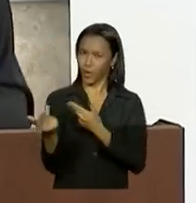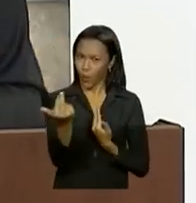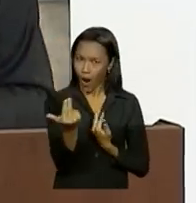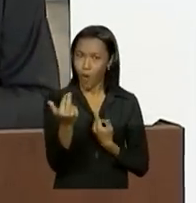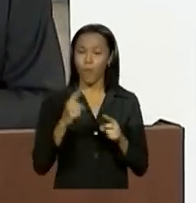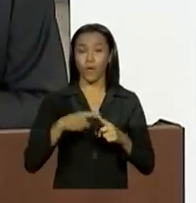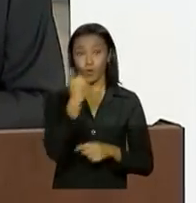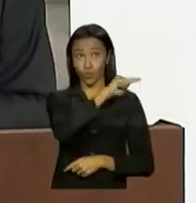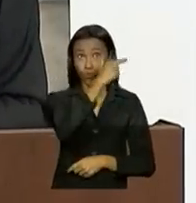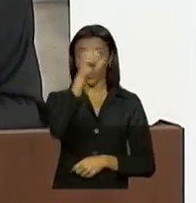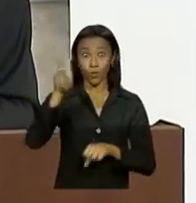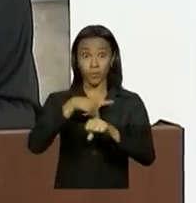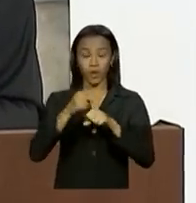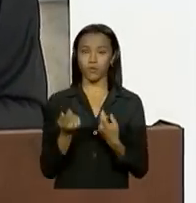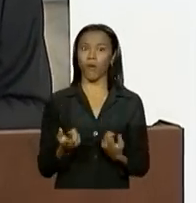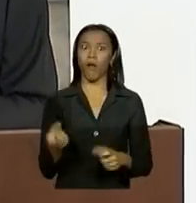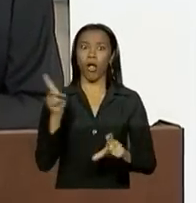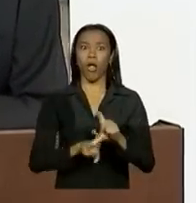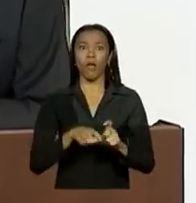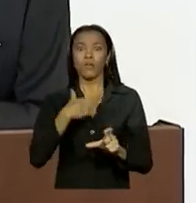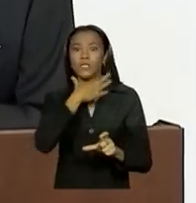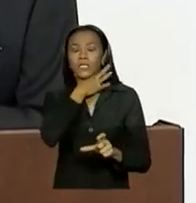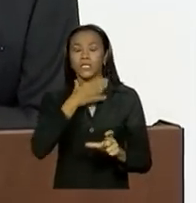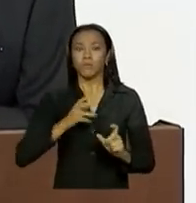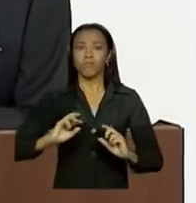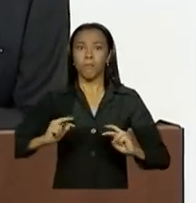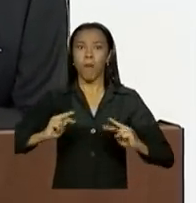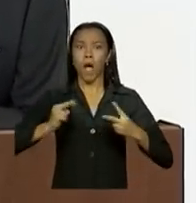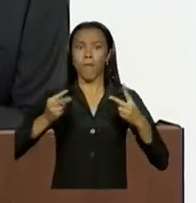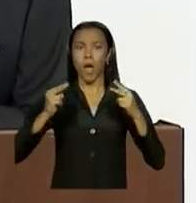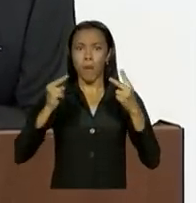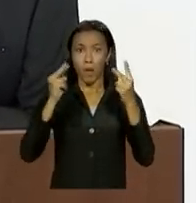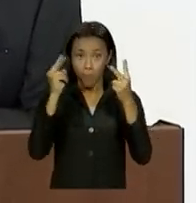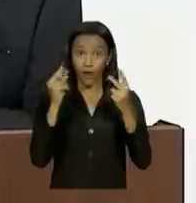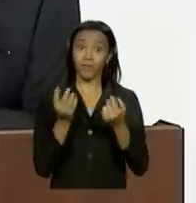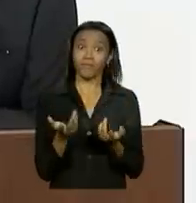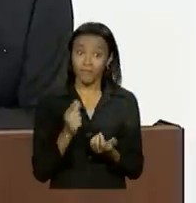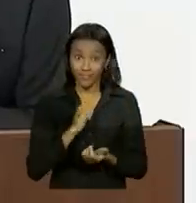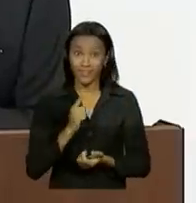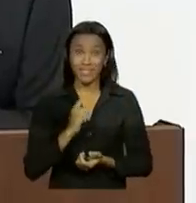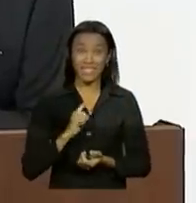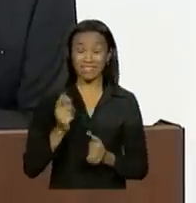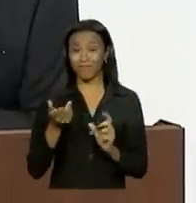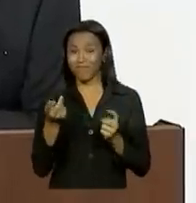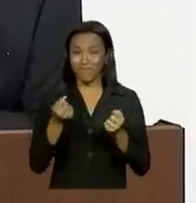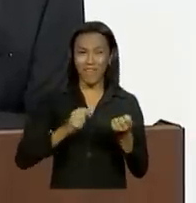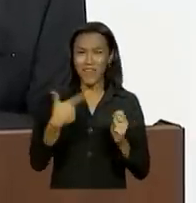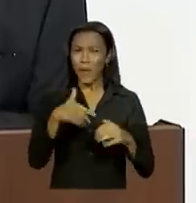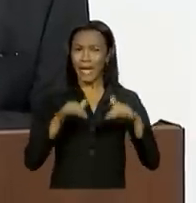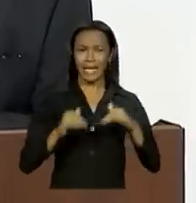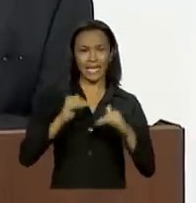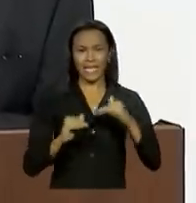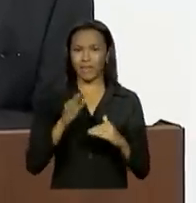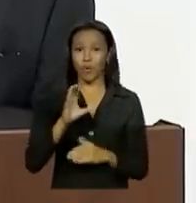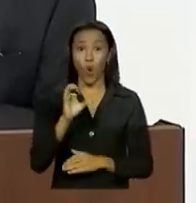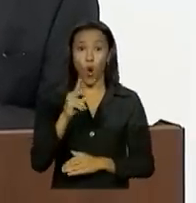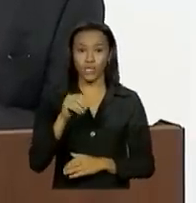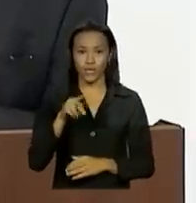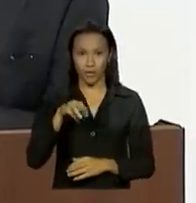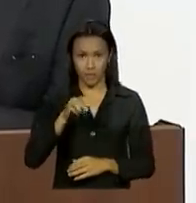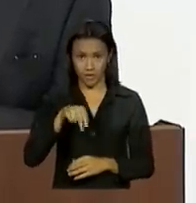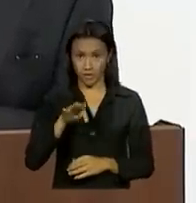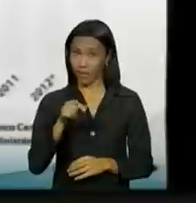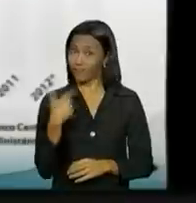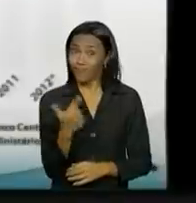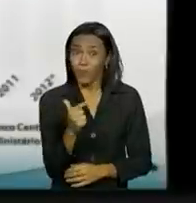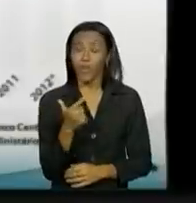países estão aumentando as suas dívidas, estão com desequilíbrios orçamentários. E nós estamos melhorando.